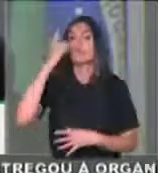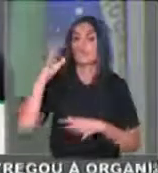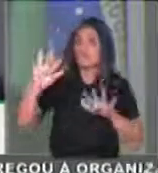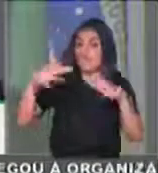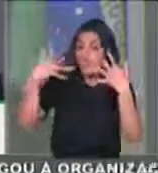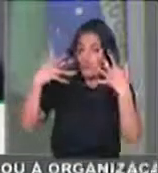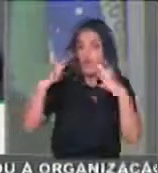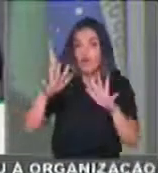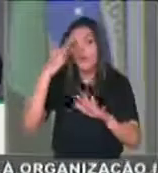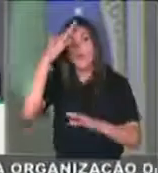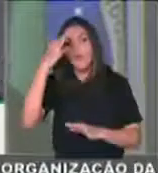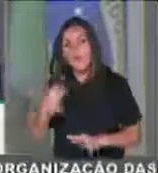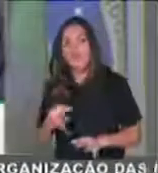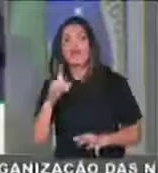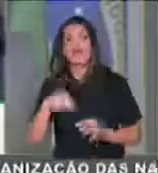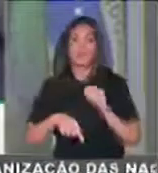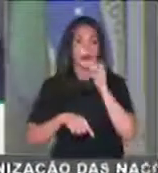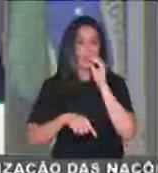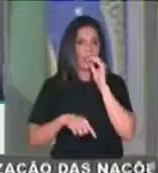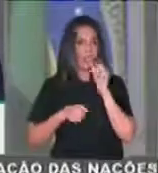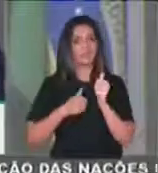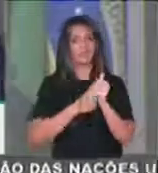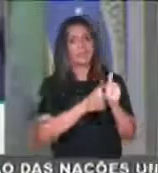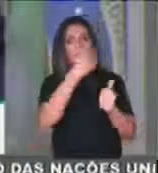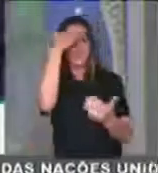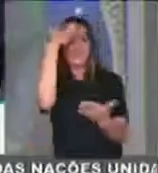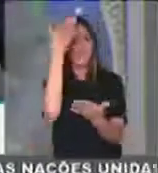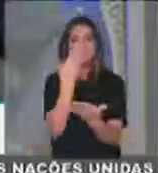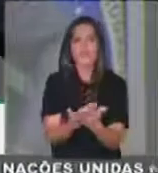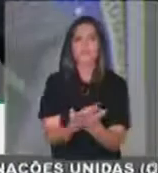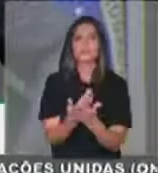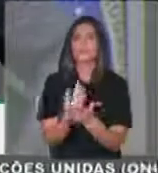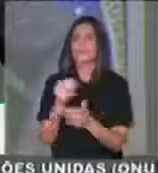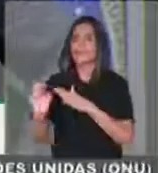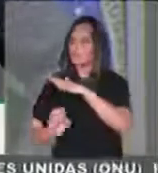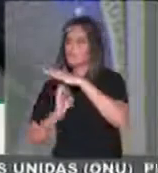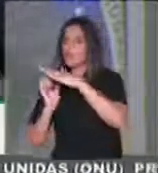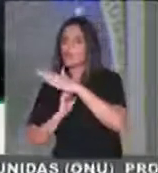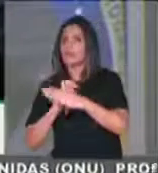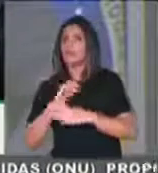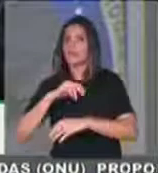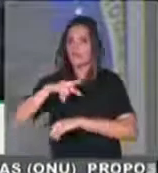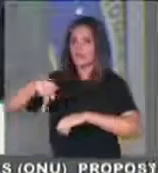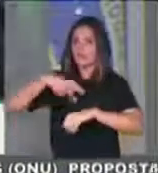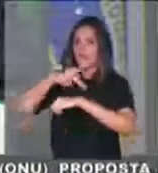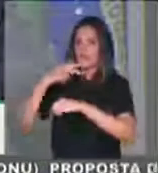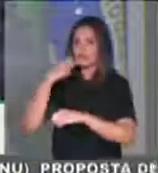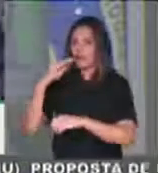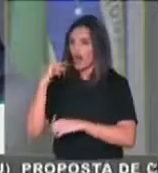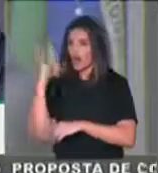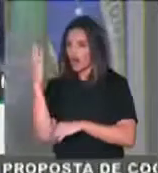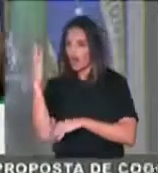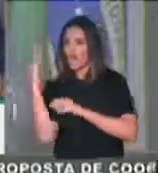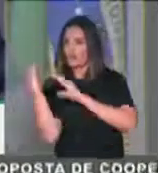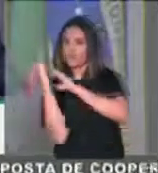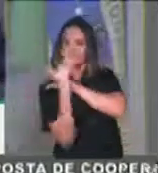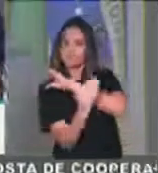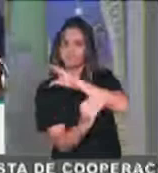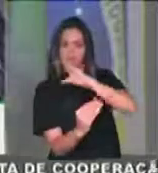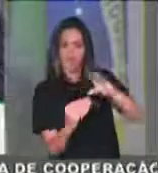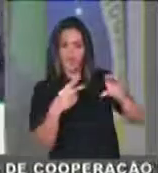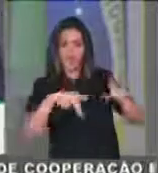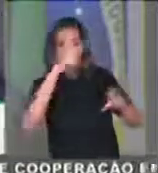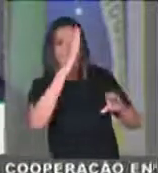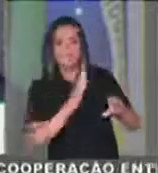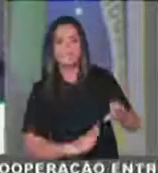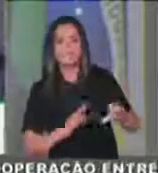indicador usado para acompanhar a confiança dos investidores internacionais do país. Quanto menor